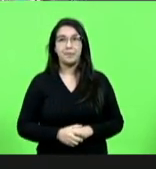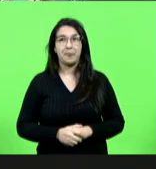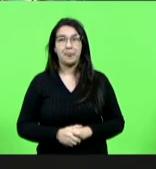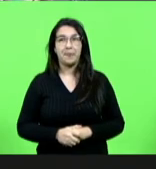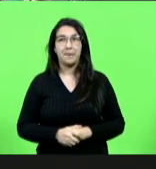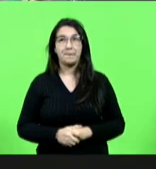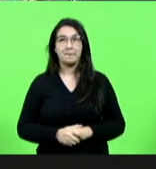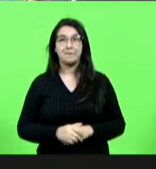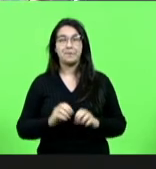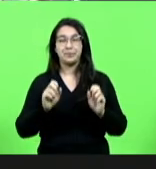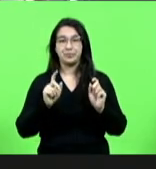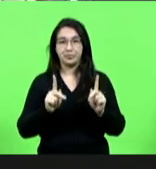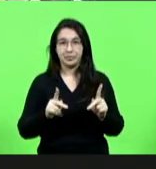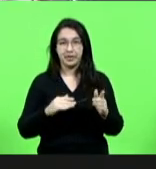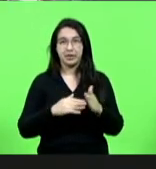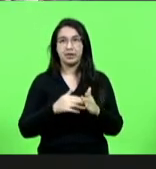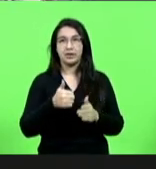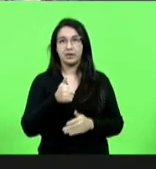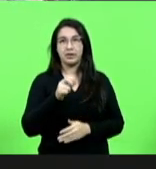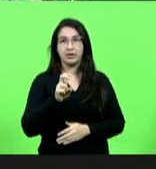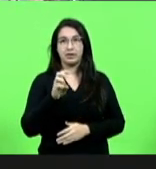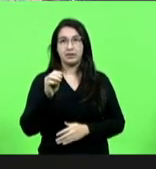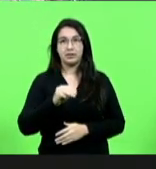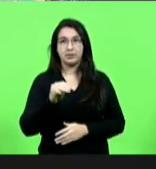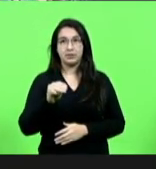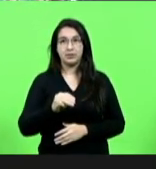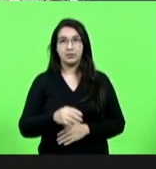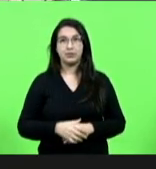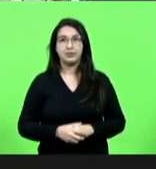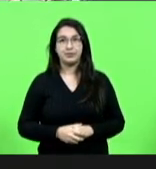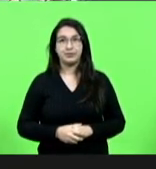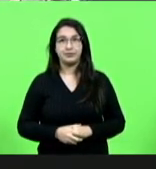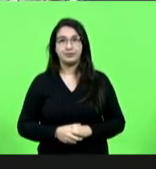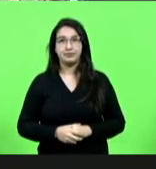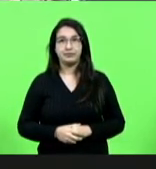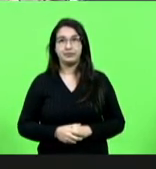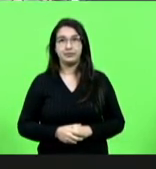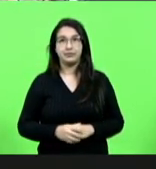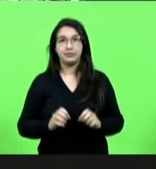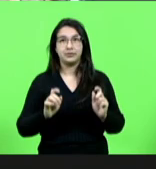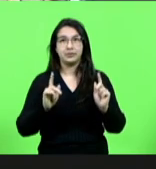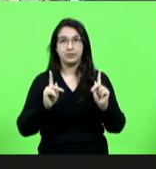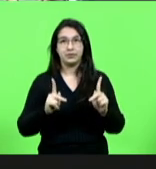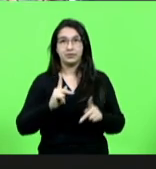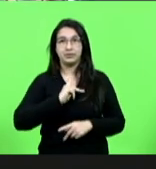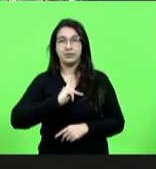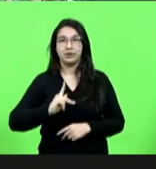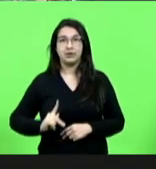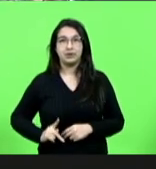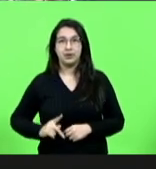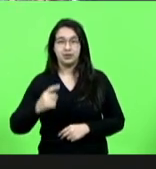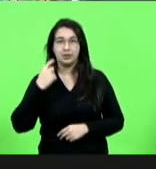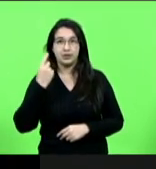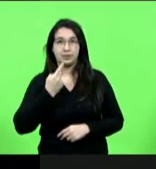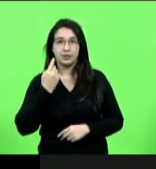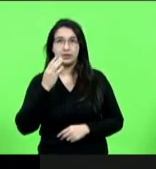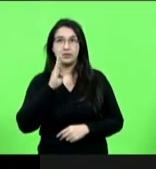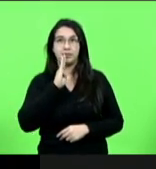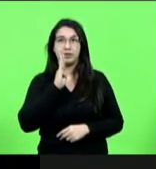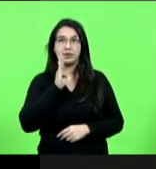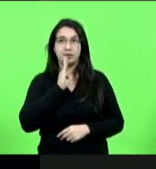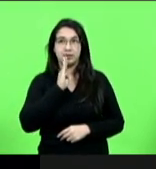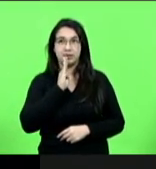vossa excelência terá 15 minutos muito bem senhor presidente deputado Nilson Berlanda que